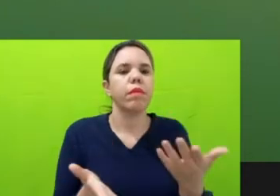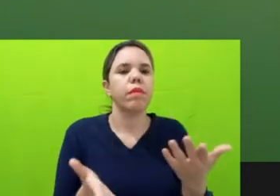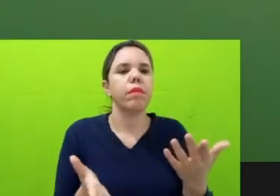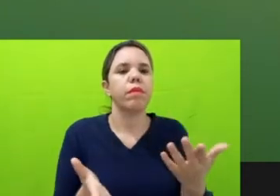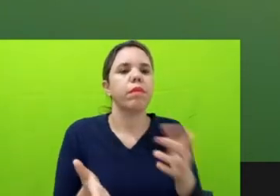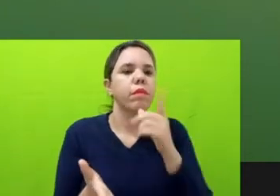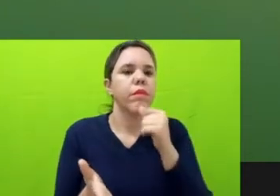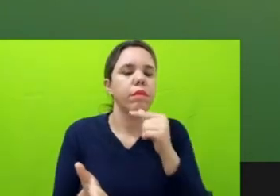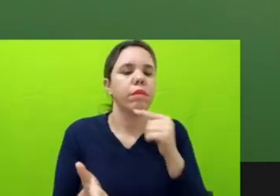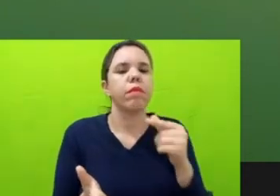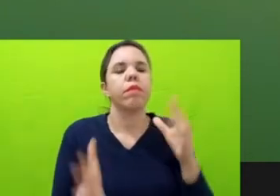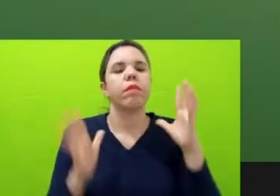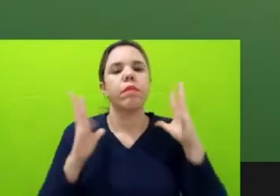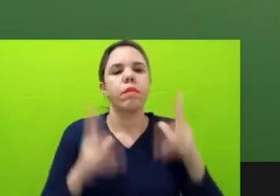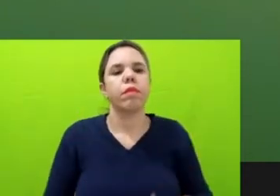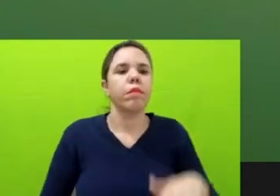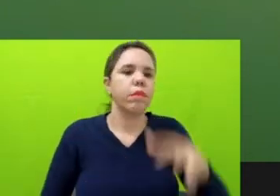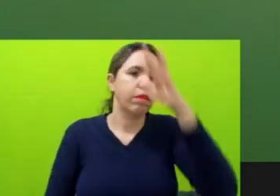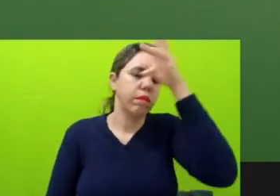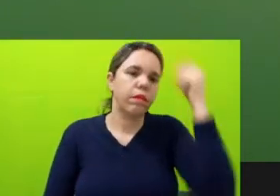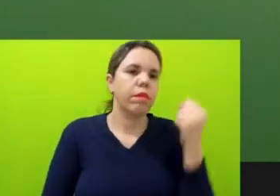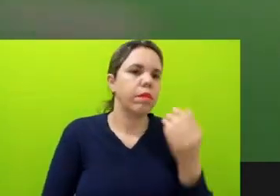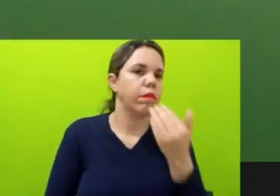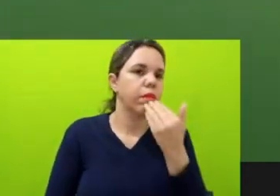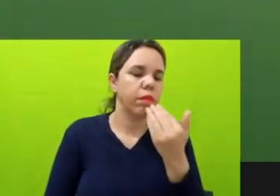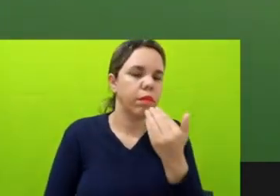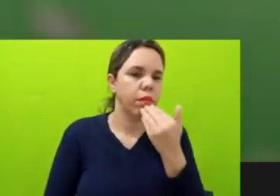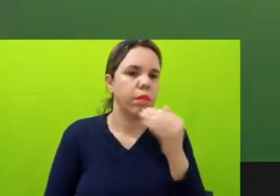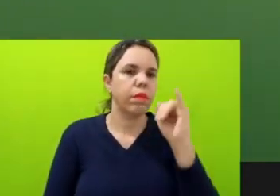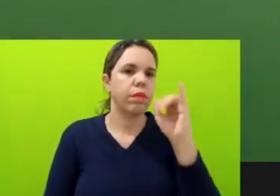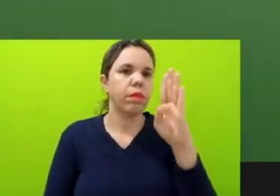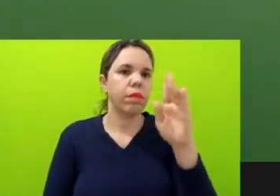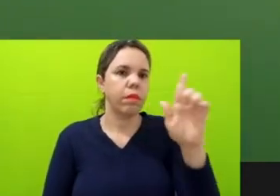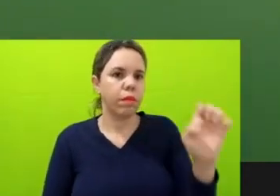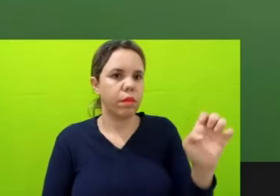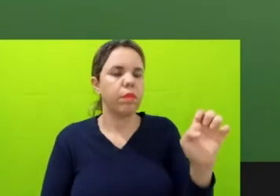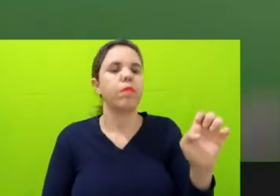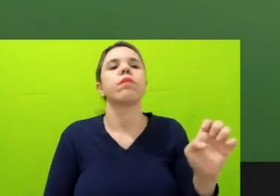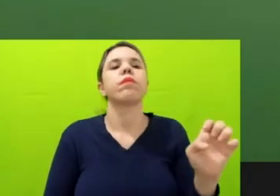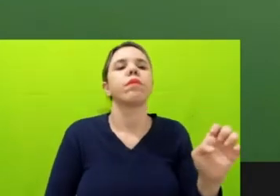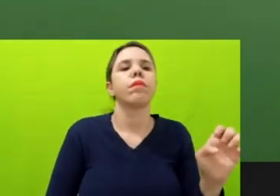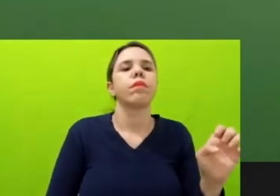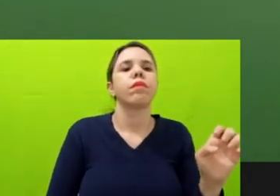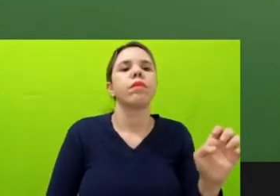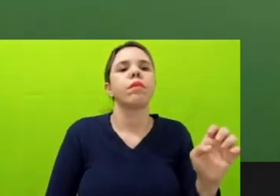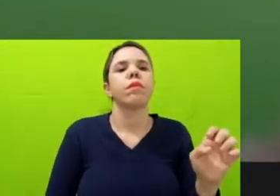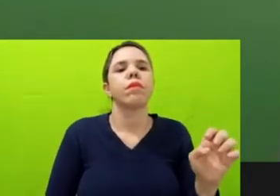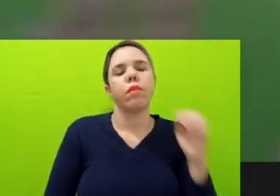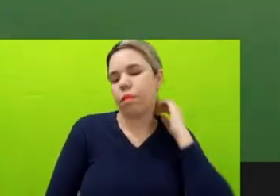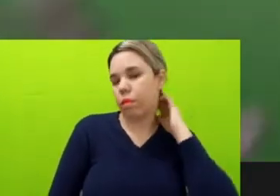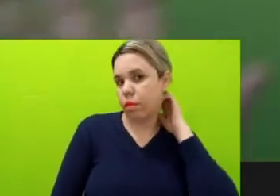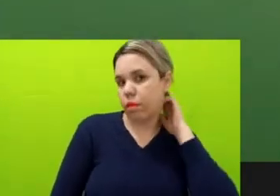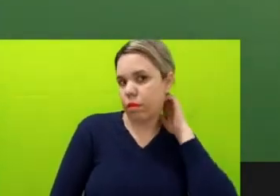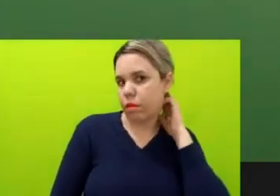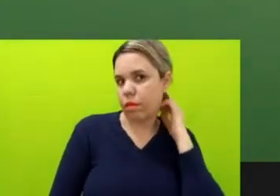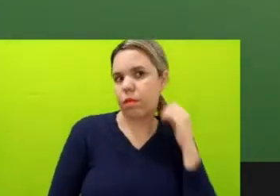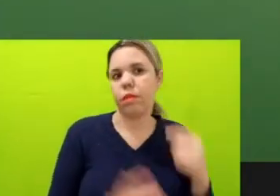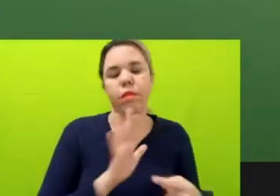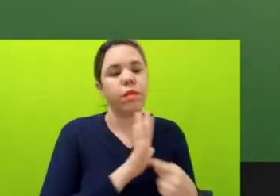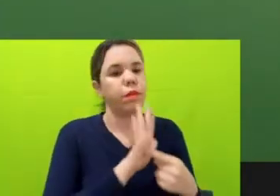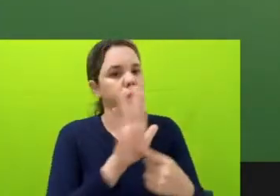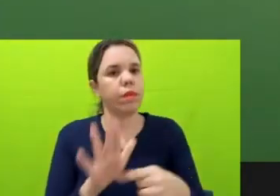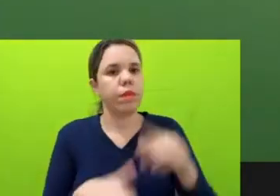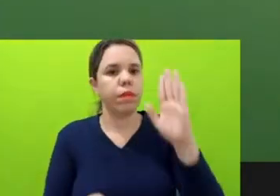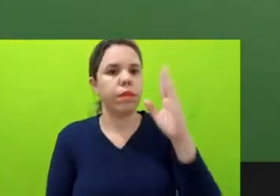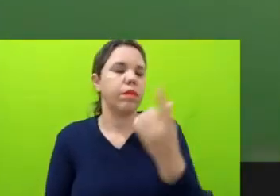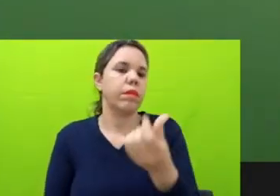pedimos informações ao IBGE, e o IBGE traçou ali, fez um levantamento e nos apresentou que mais de 600 mil pessoas